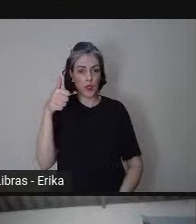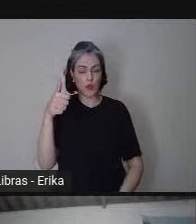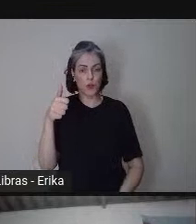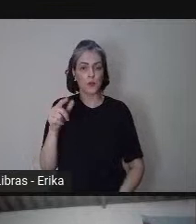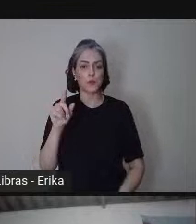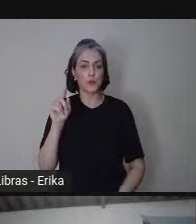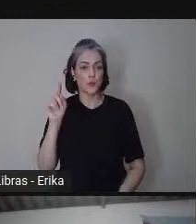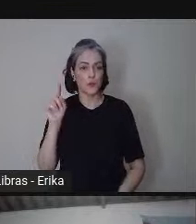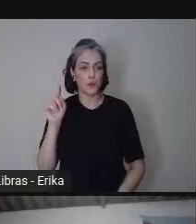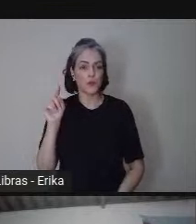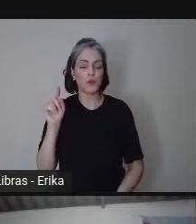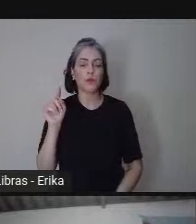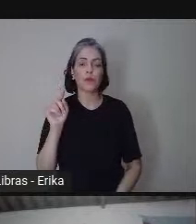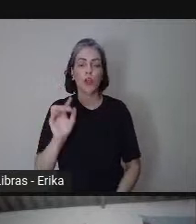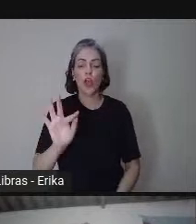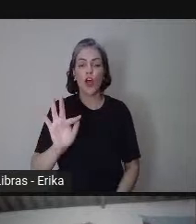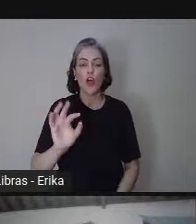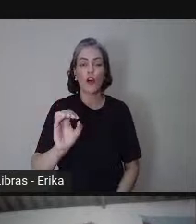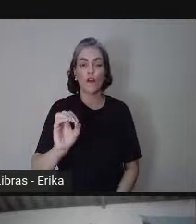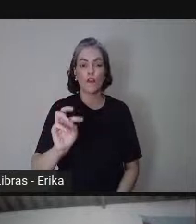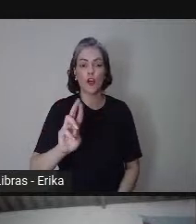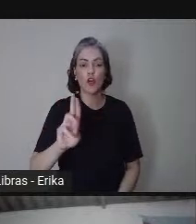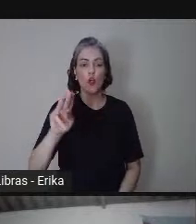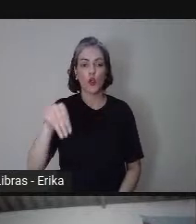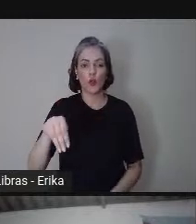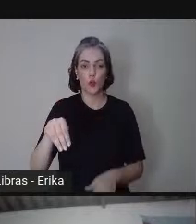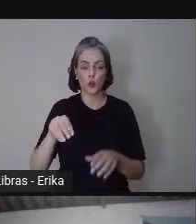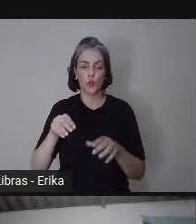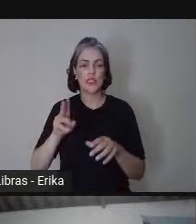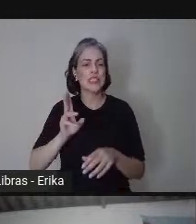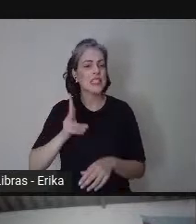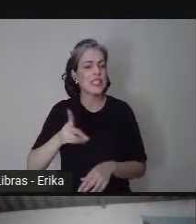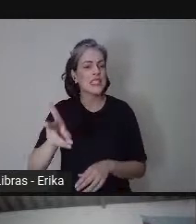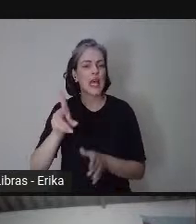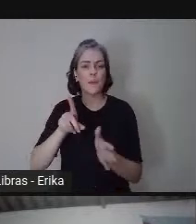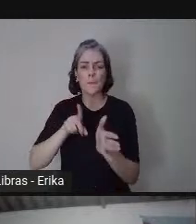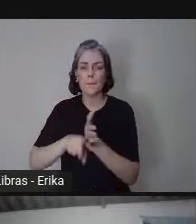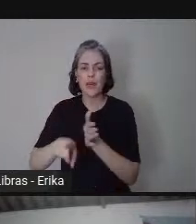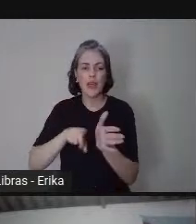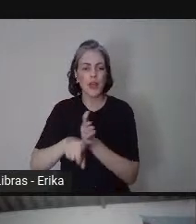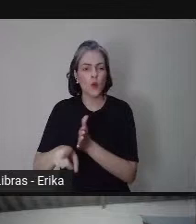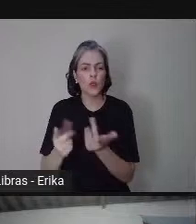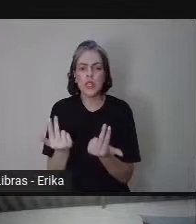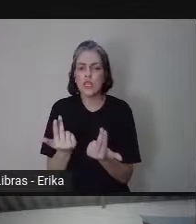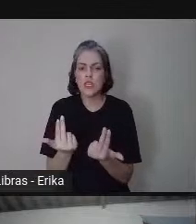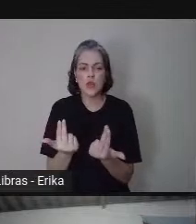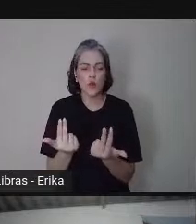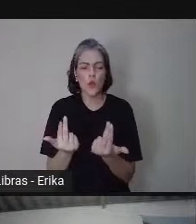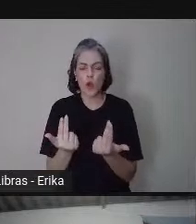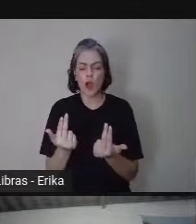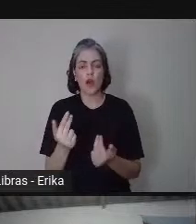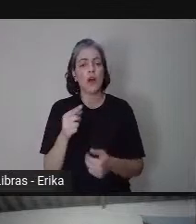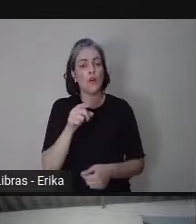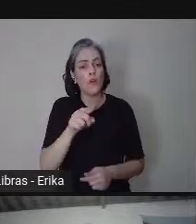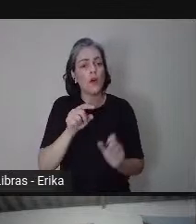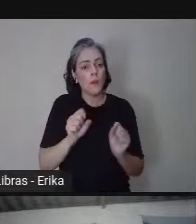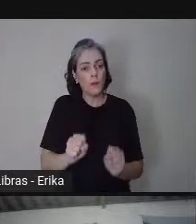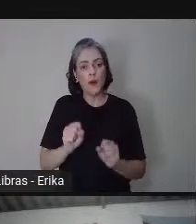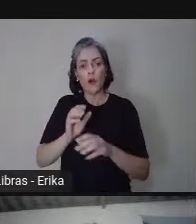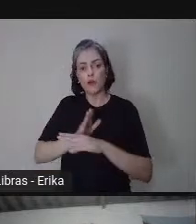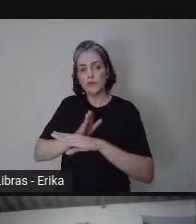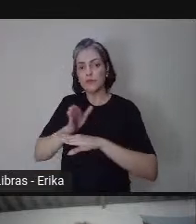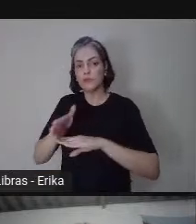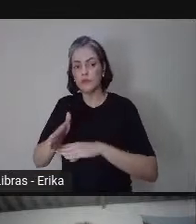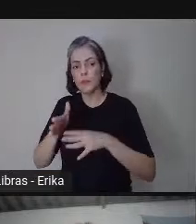eu criei um fórum de perguntas frequentes. Esse fórum é para que vocês possam participar